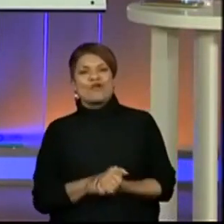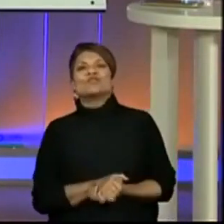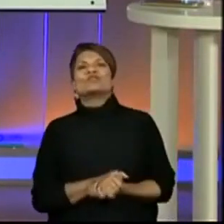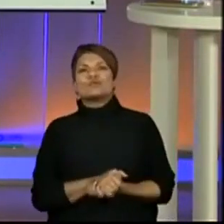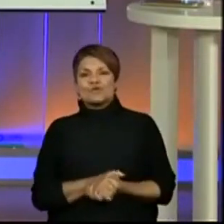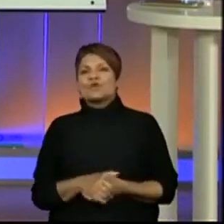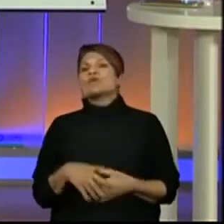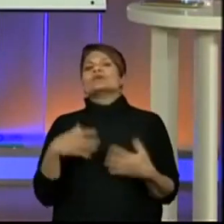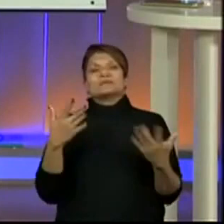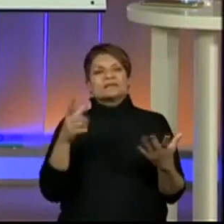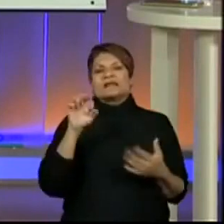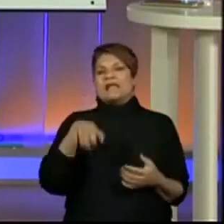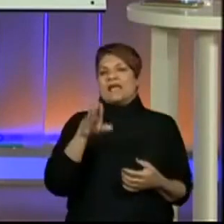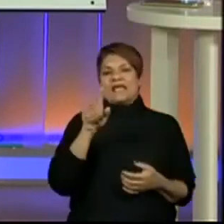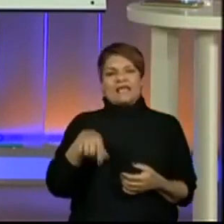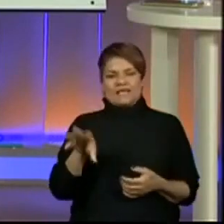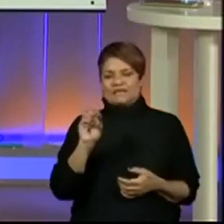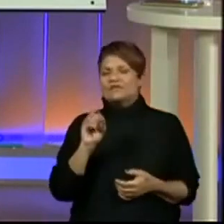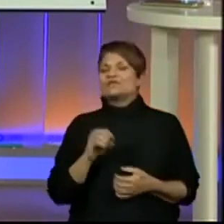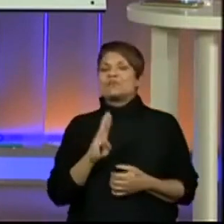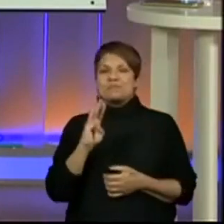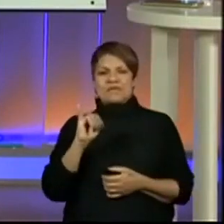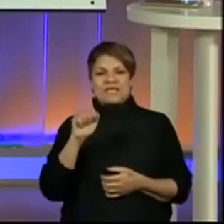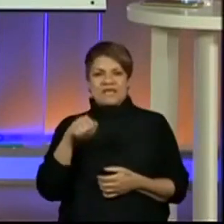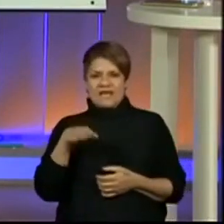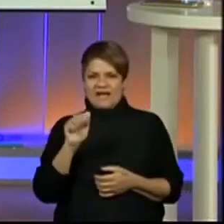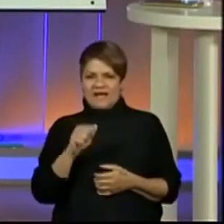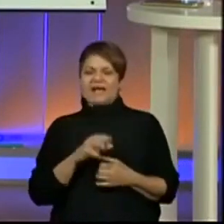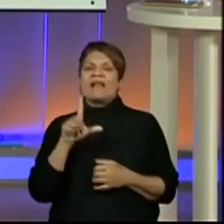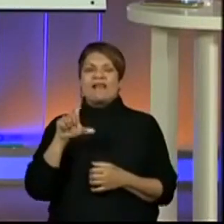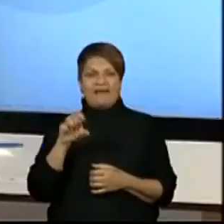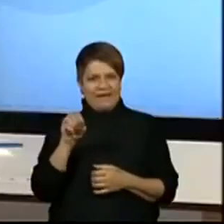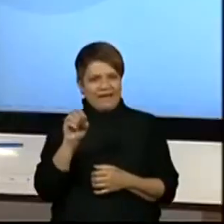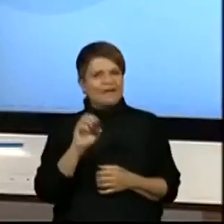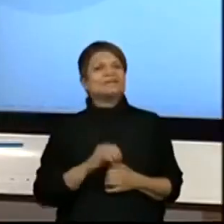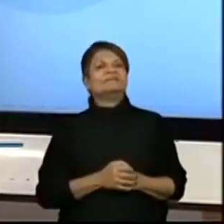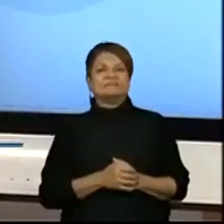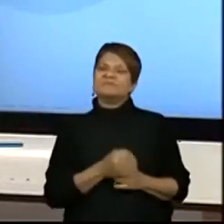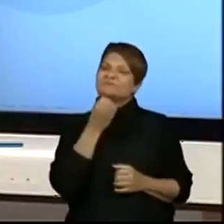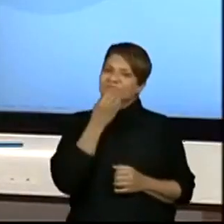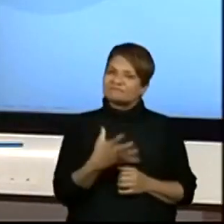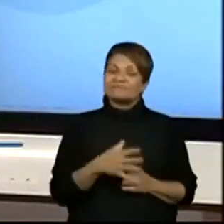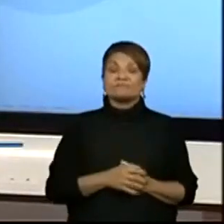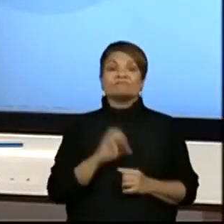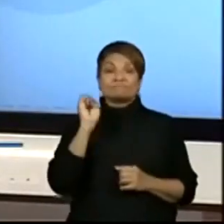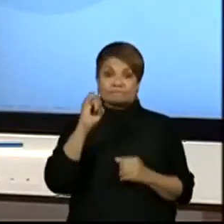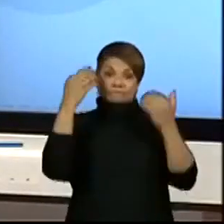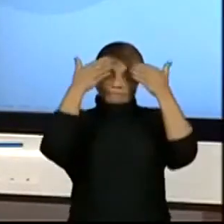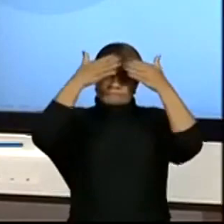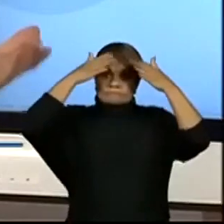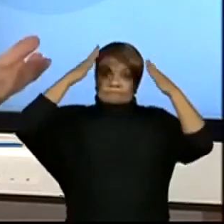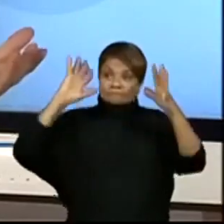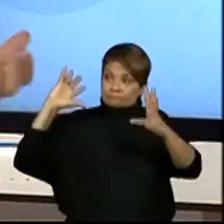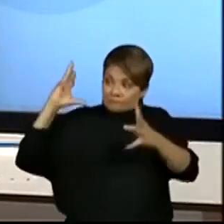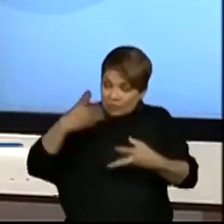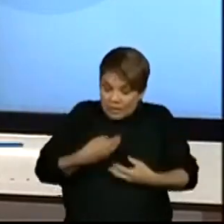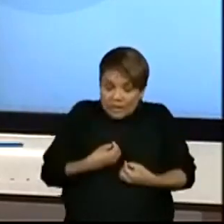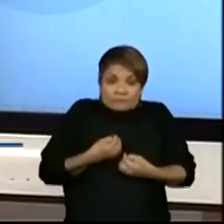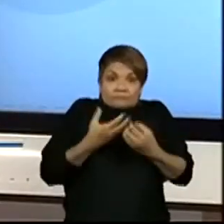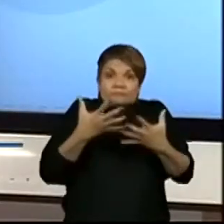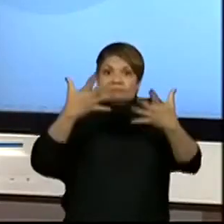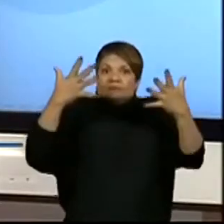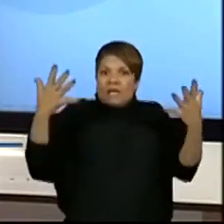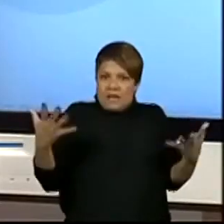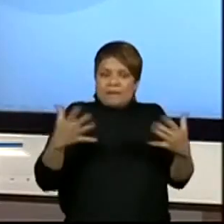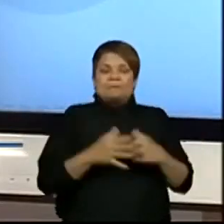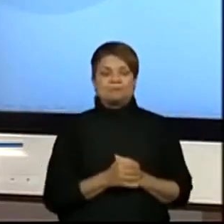Repertório. O Enzo, Bianca, Leonardo. Muito bom. Pessoal, se ampliamos o nosso repertório,